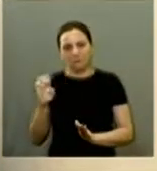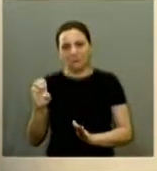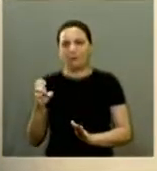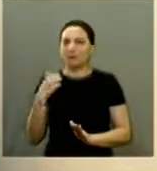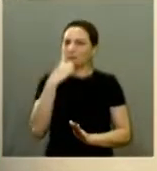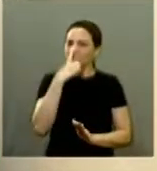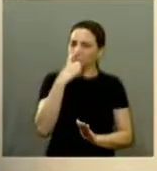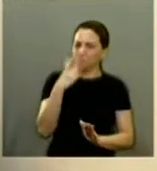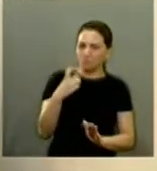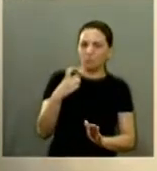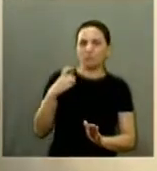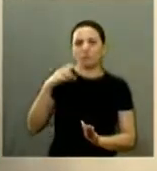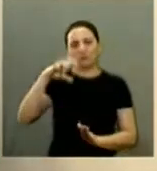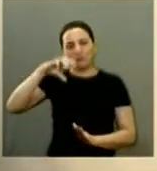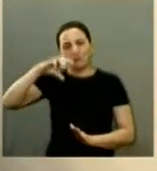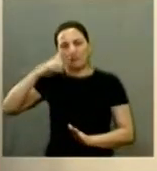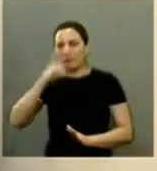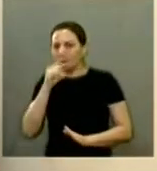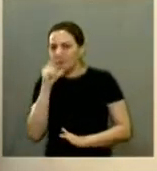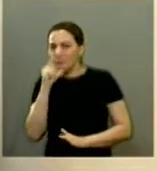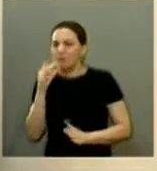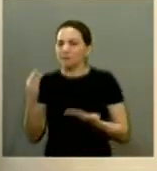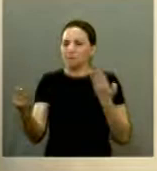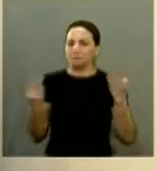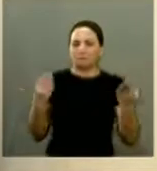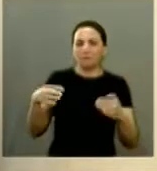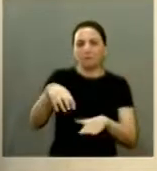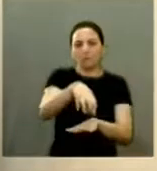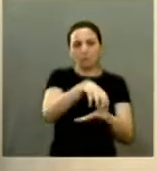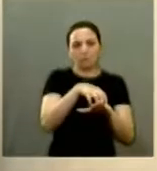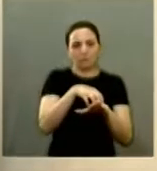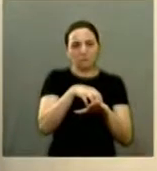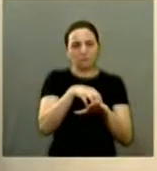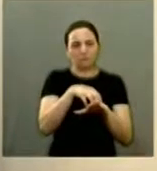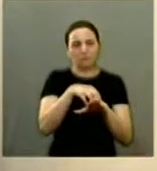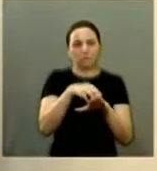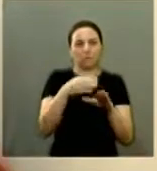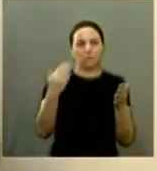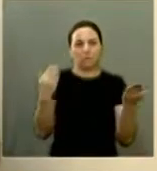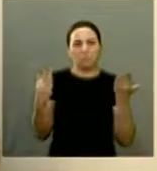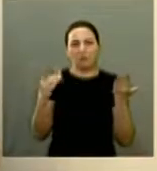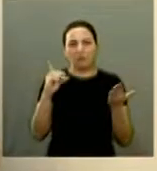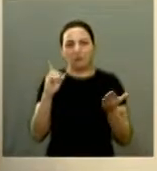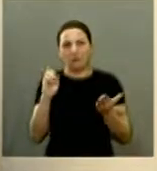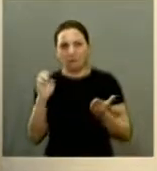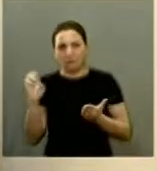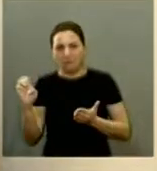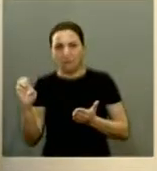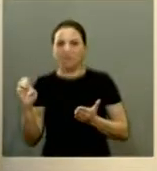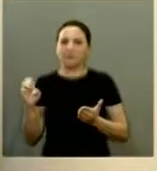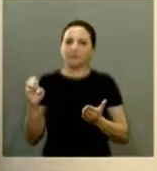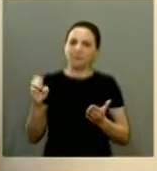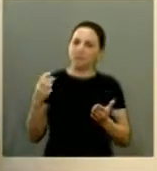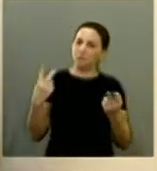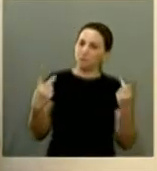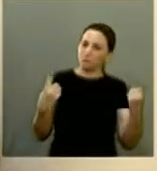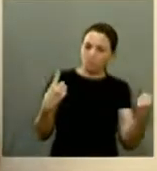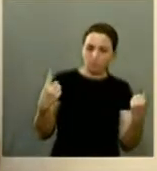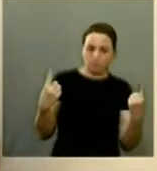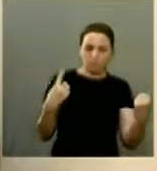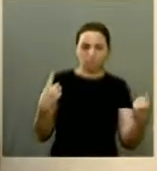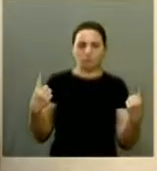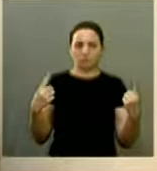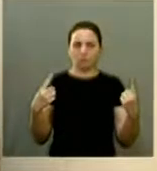a gente voltando para comparar o trânsito e o DAE duas passas que eu estou elogiando